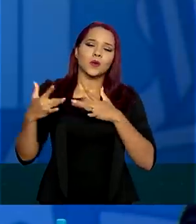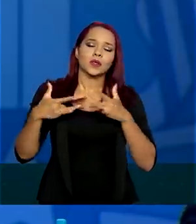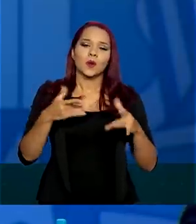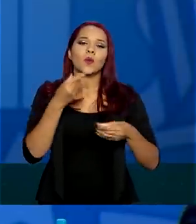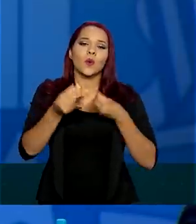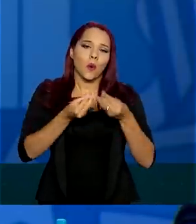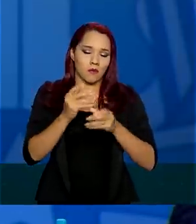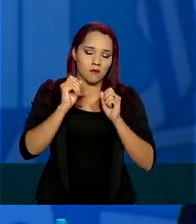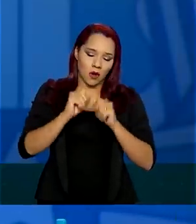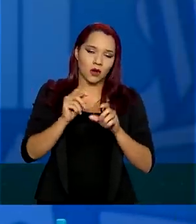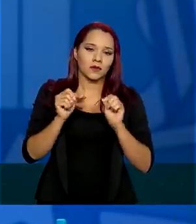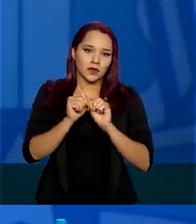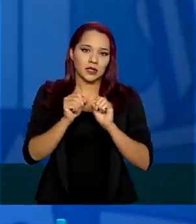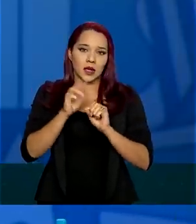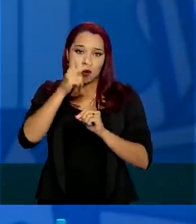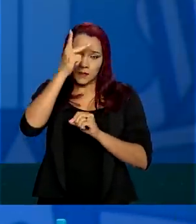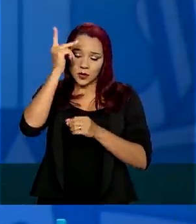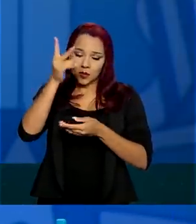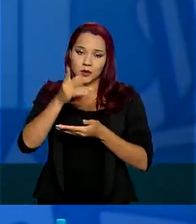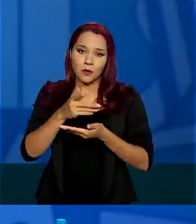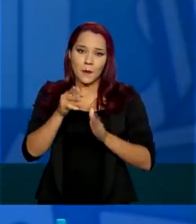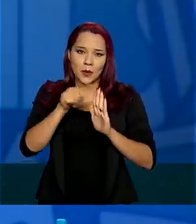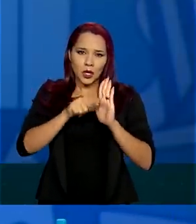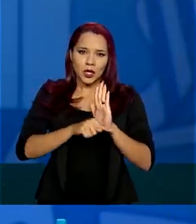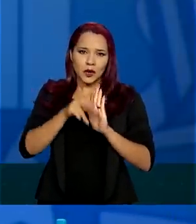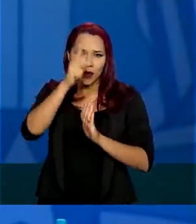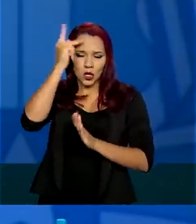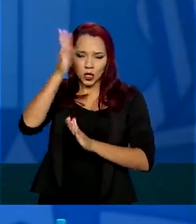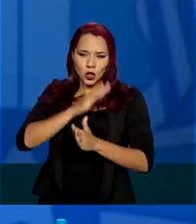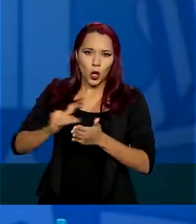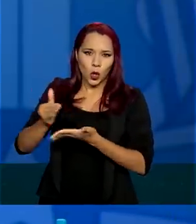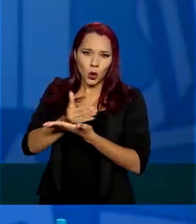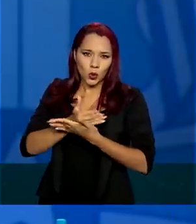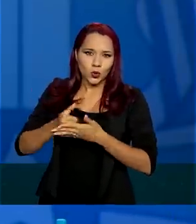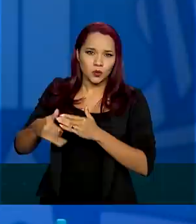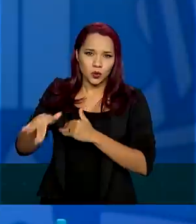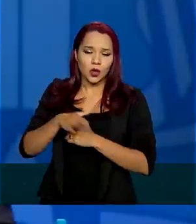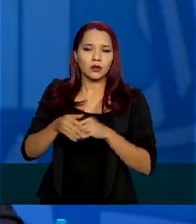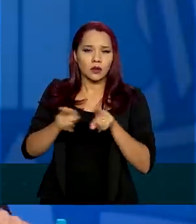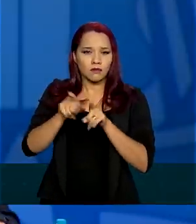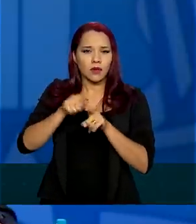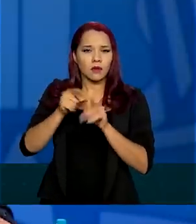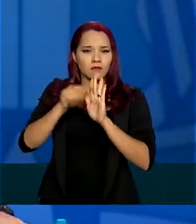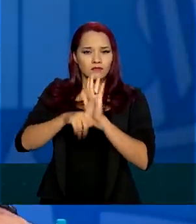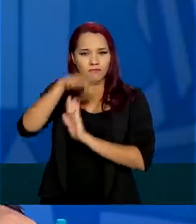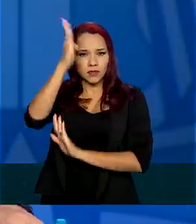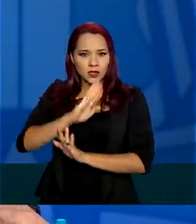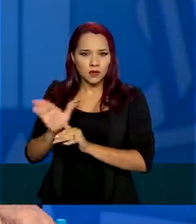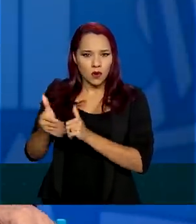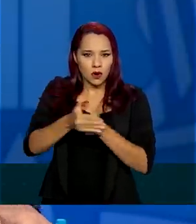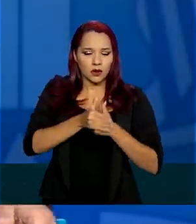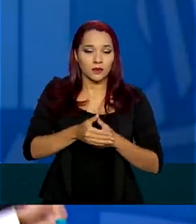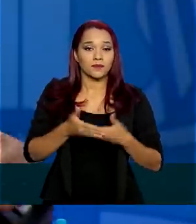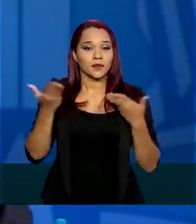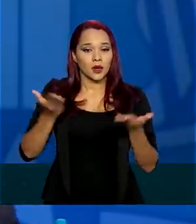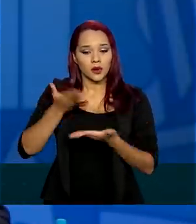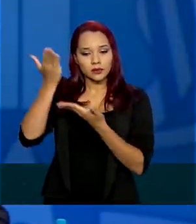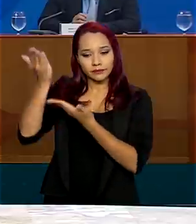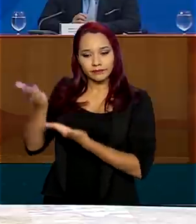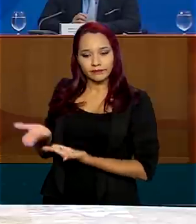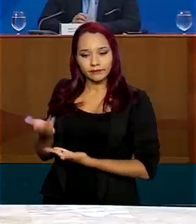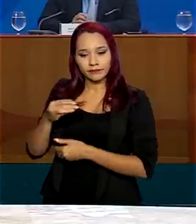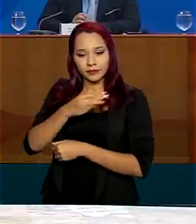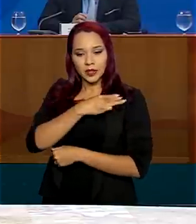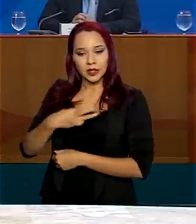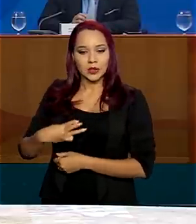pelo programa Todos por Nós, Arrecadação Solidária e Brasil Acolhedor. Eu passaria a palavra agora ao ministro Tarcísio.